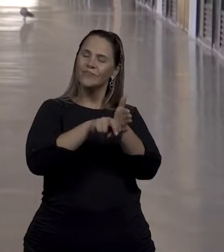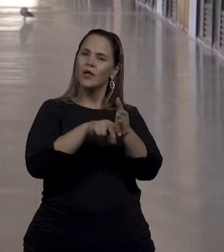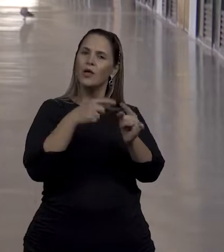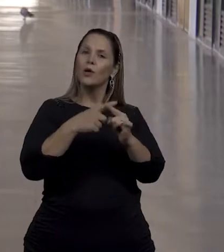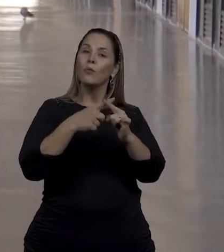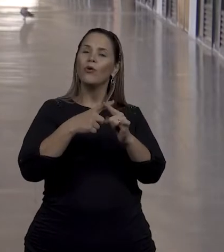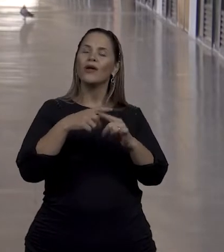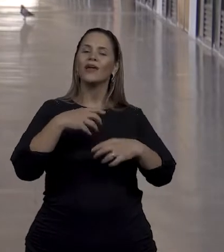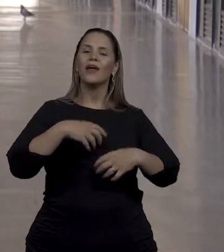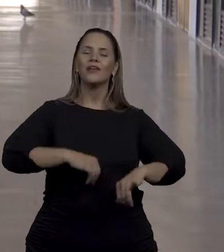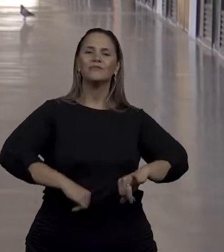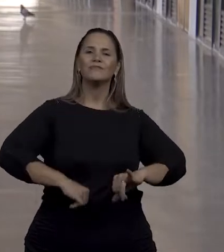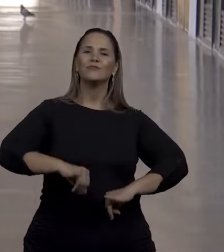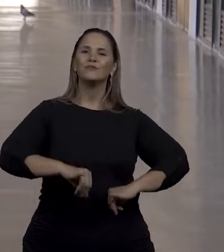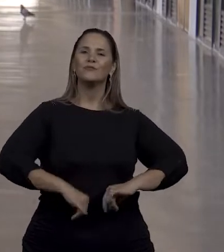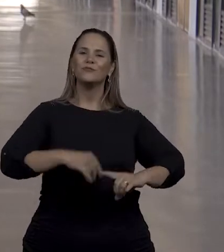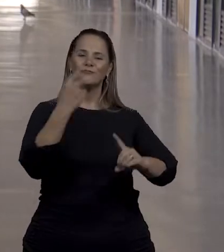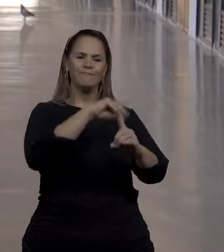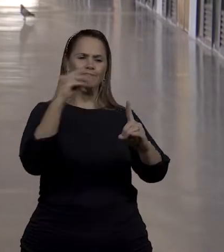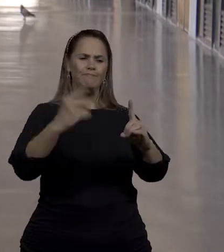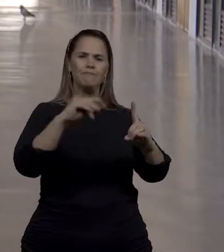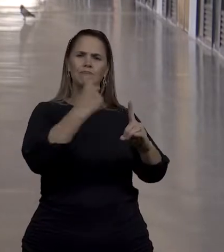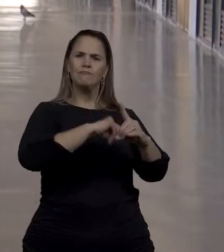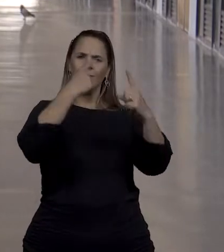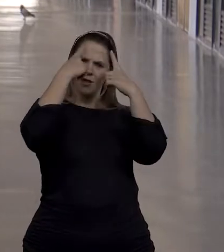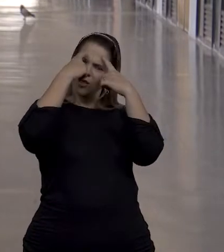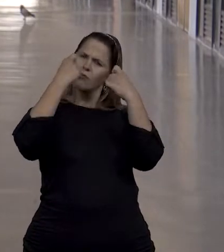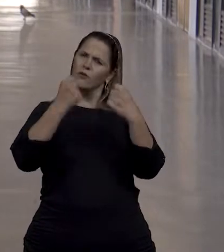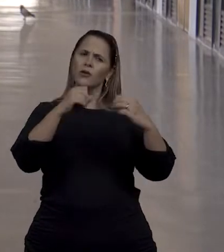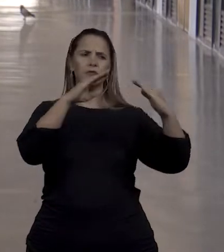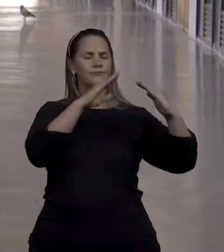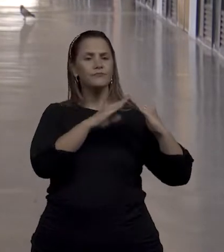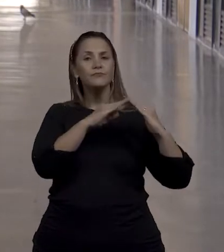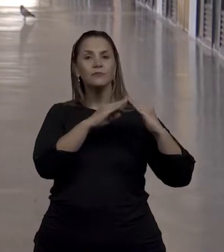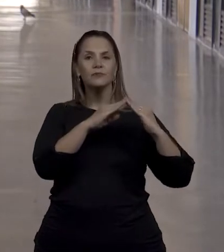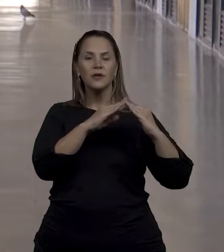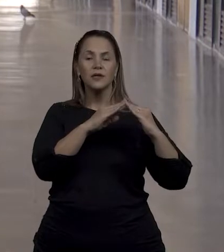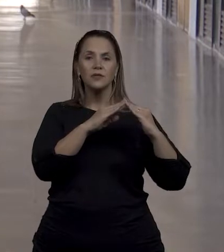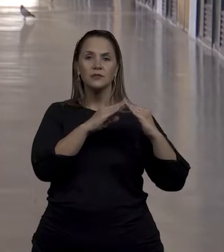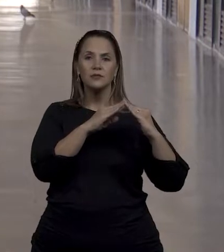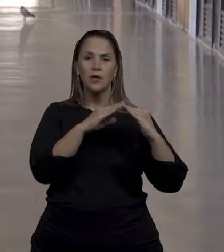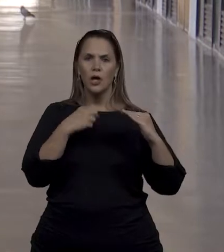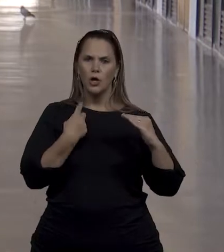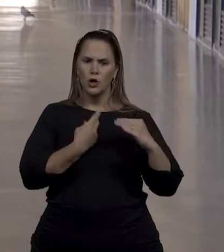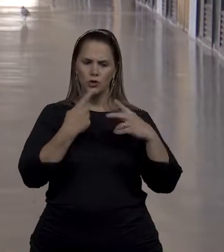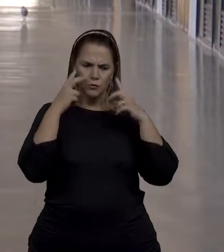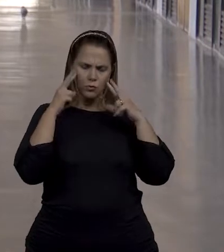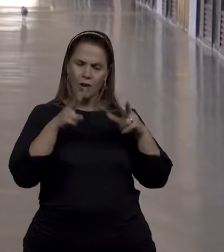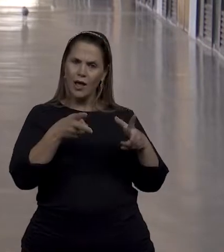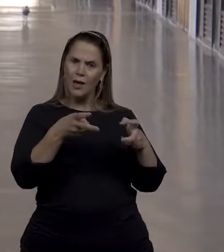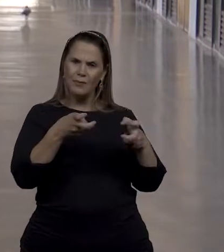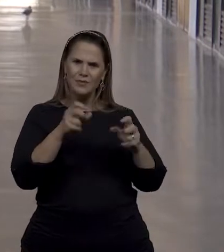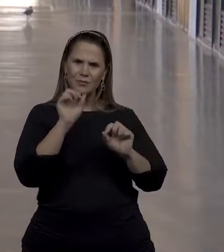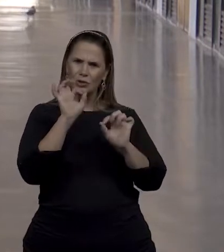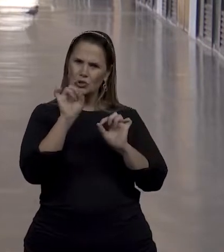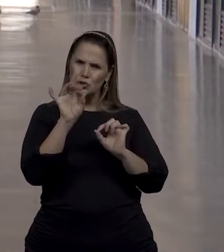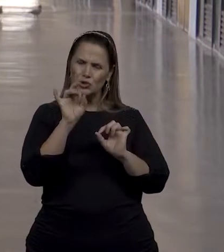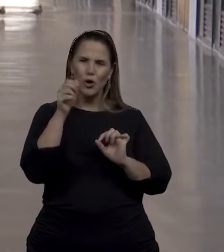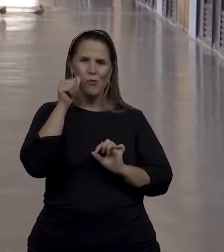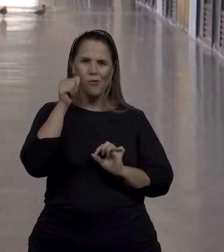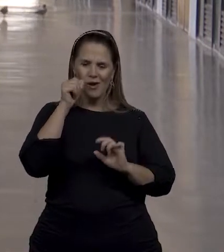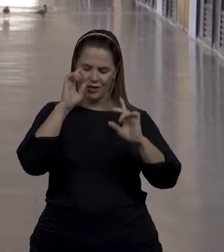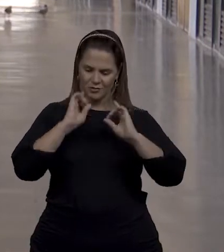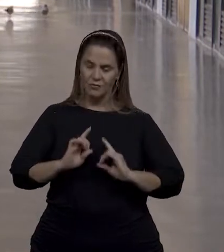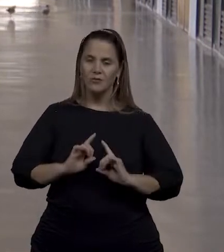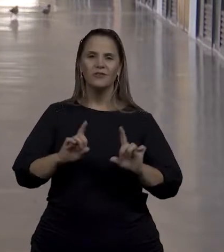de uma violência no ambiente doméstico. Então, vemos que não são apenas as mulheres com deficiência, mas as mulheres